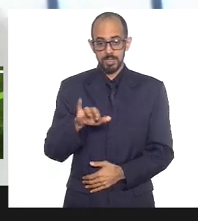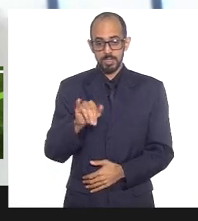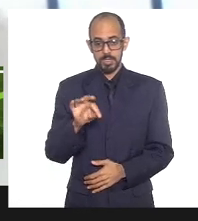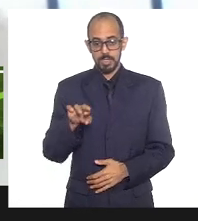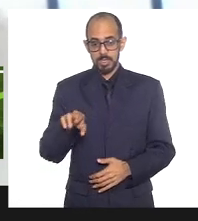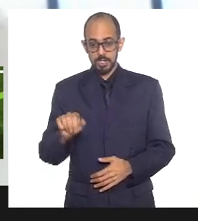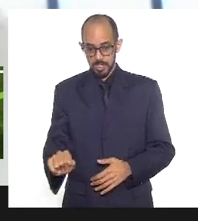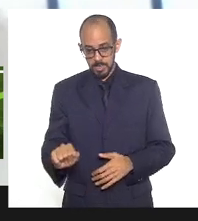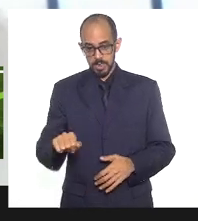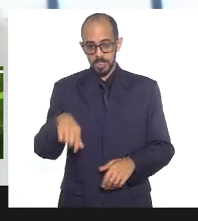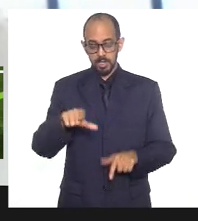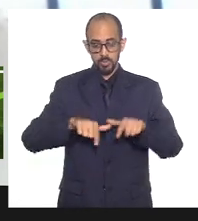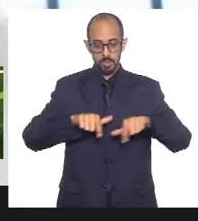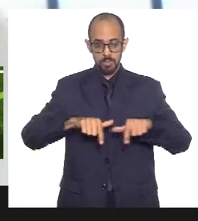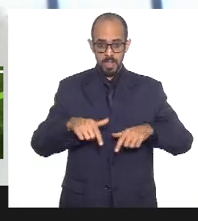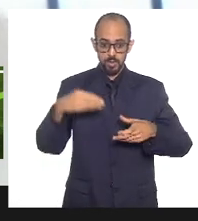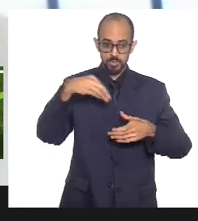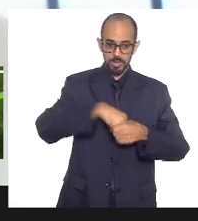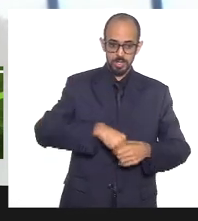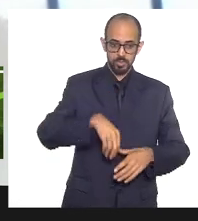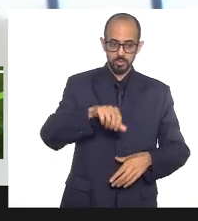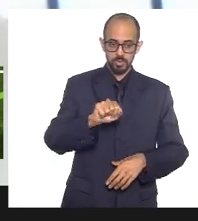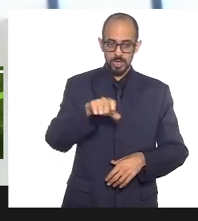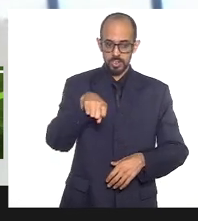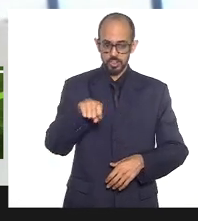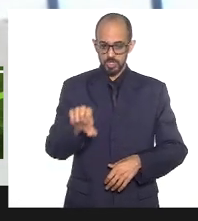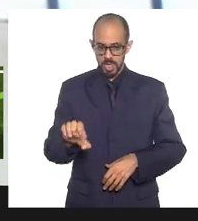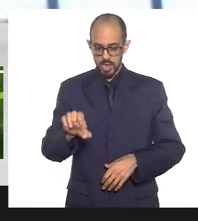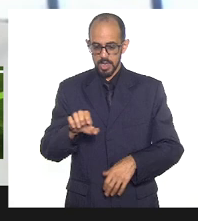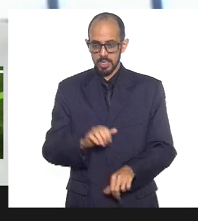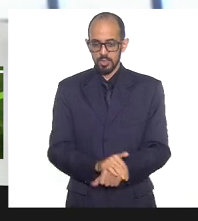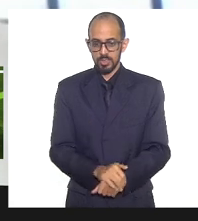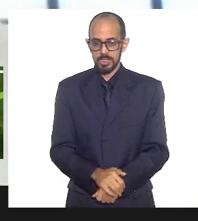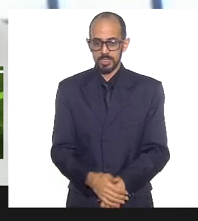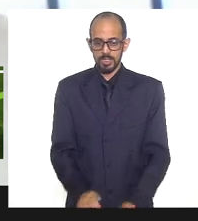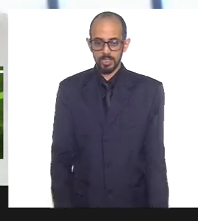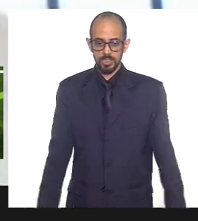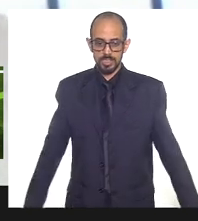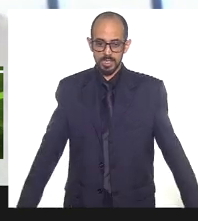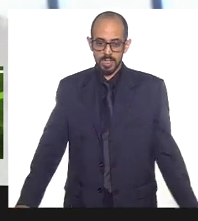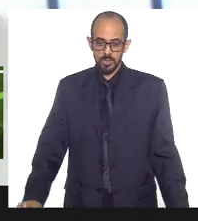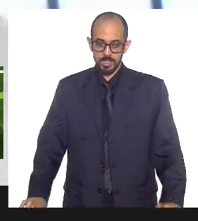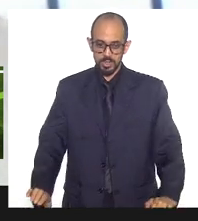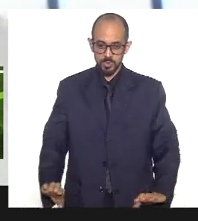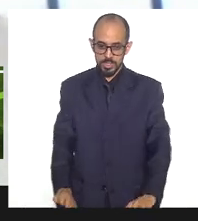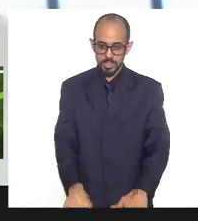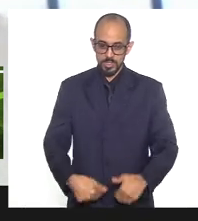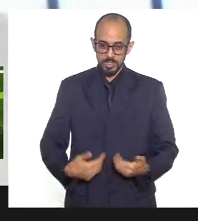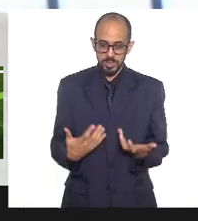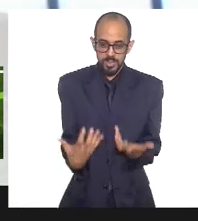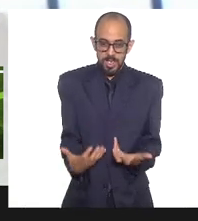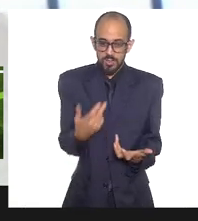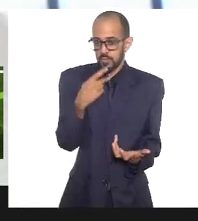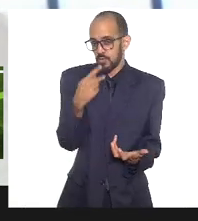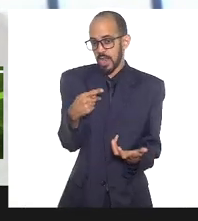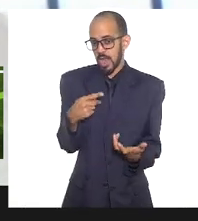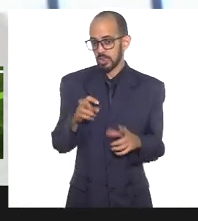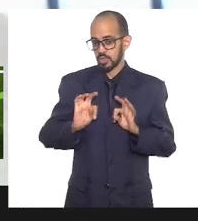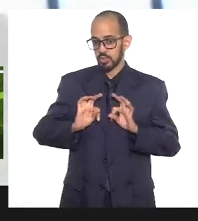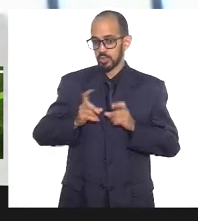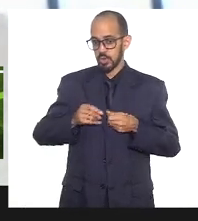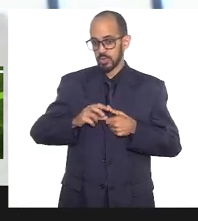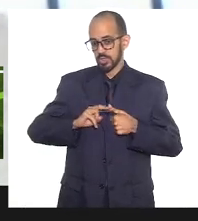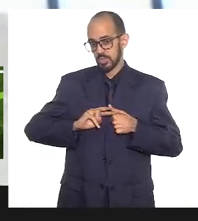social dentro do Axé. eu gostaria de falar das causas, porque nós já brigamos